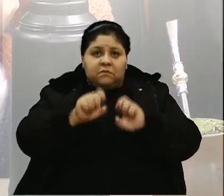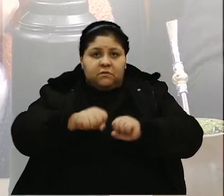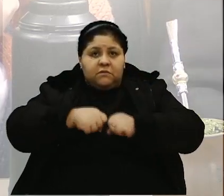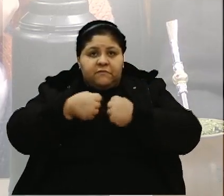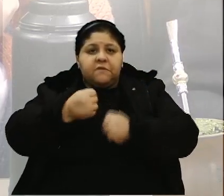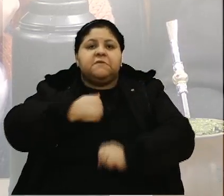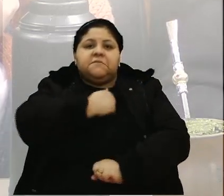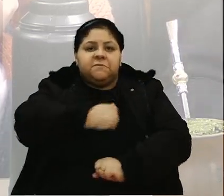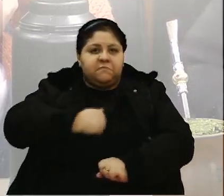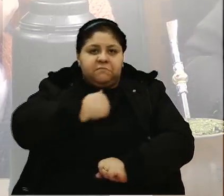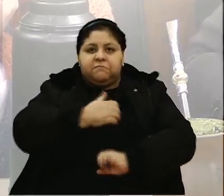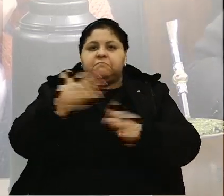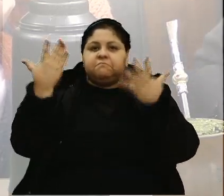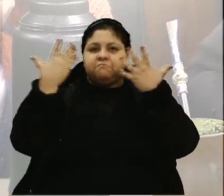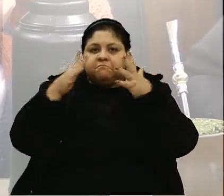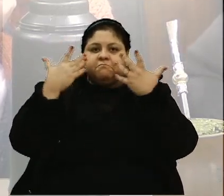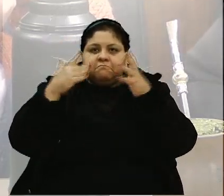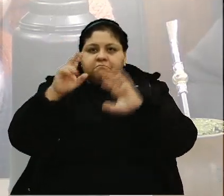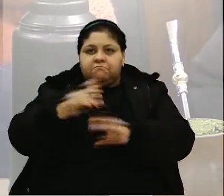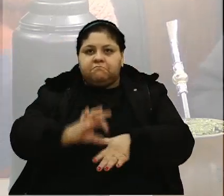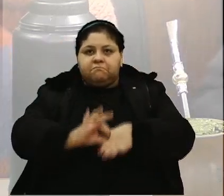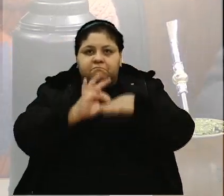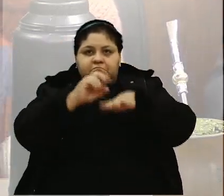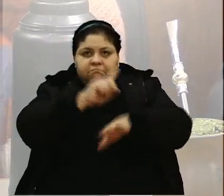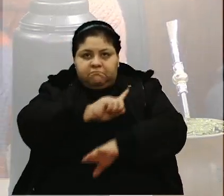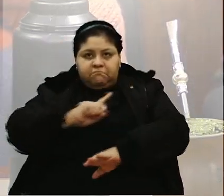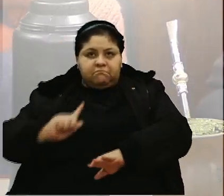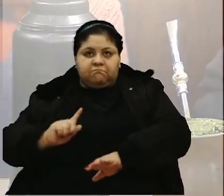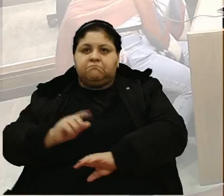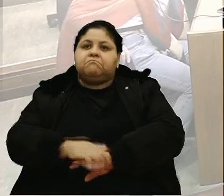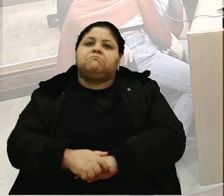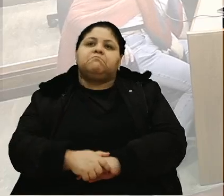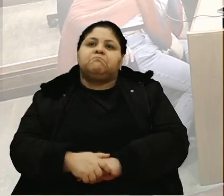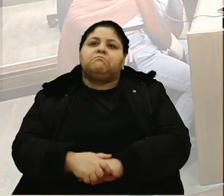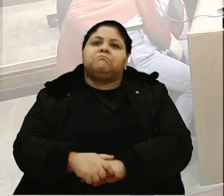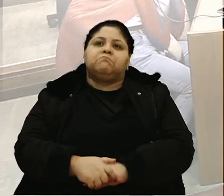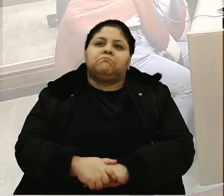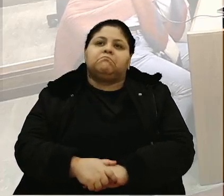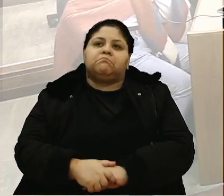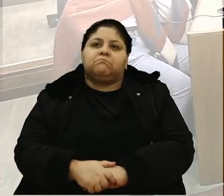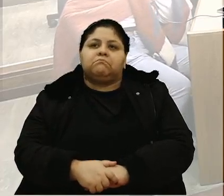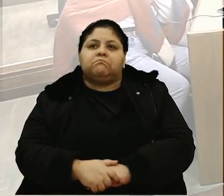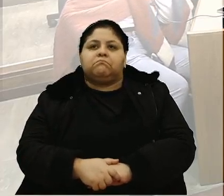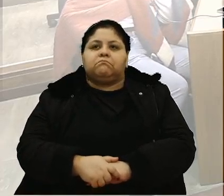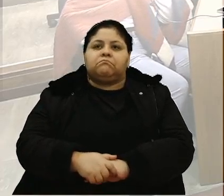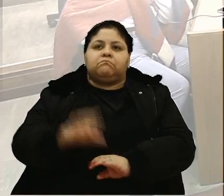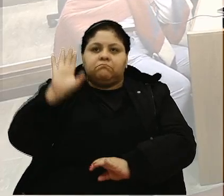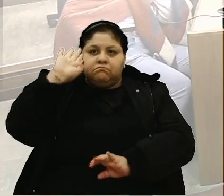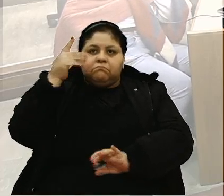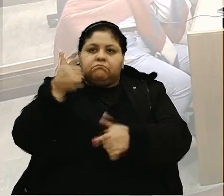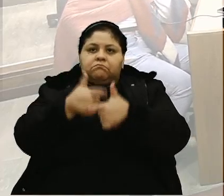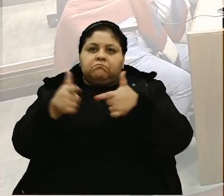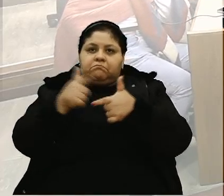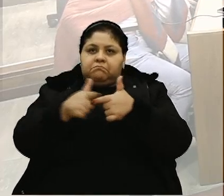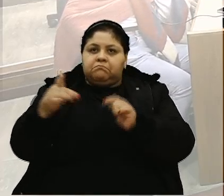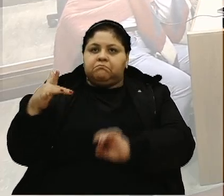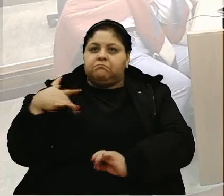Que saudade. Parabéns pro senhor, quando era líder de governo, fazia a sua tarefa. Obrigado, vereador Lucas. Para resolver um problema da saúde,